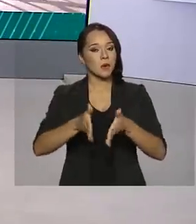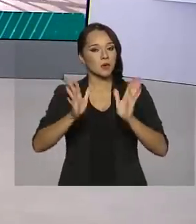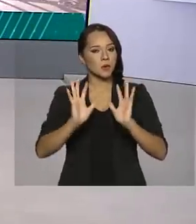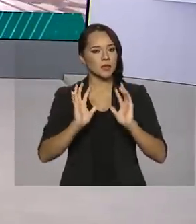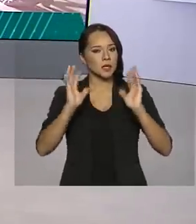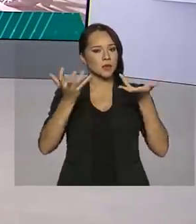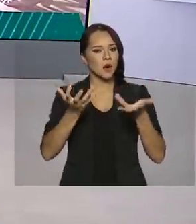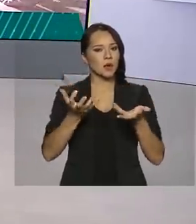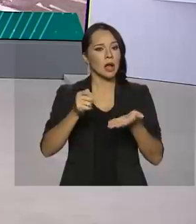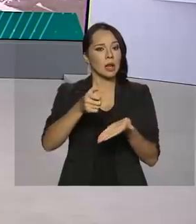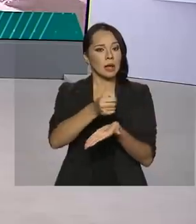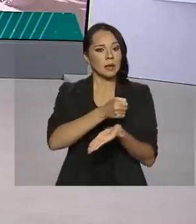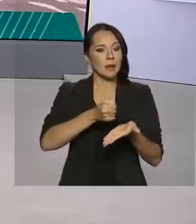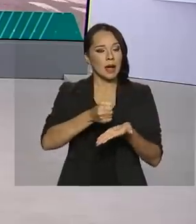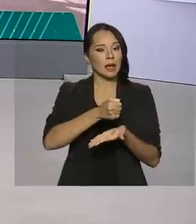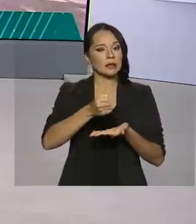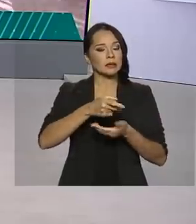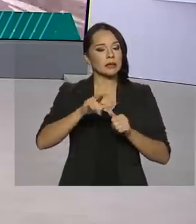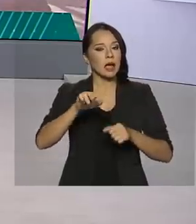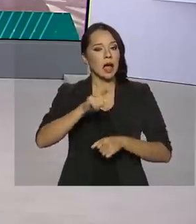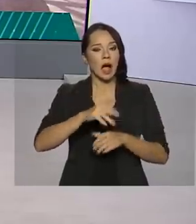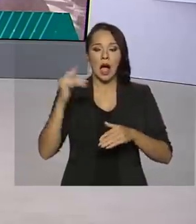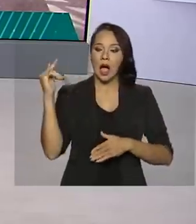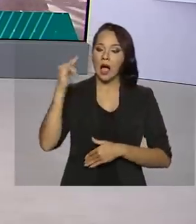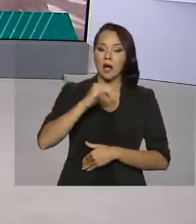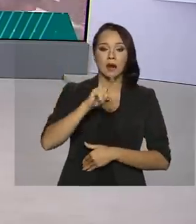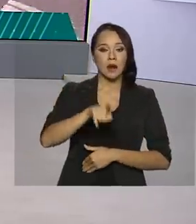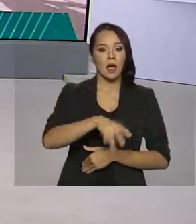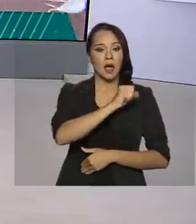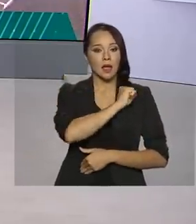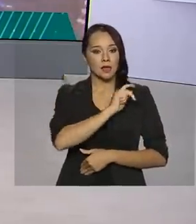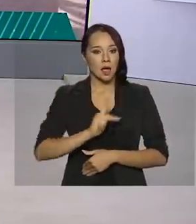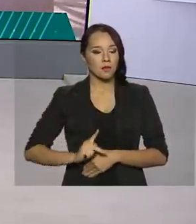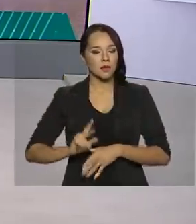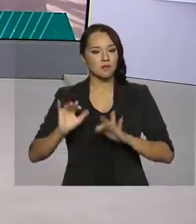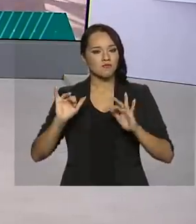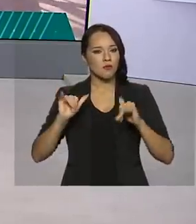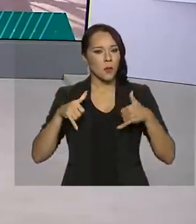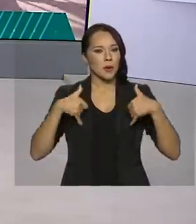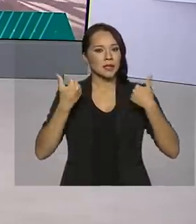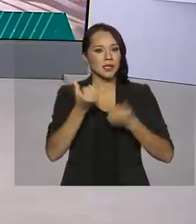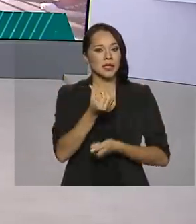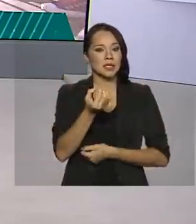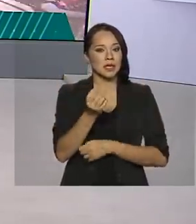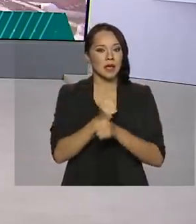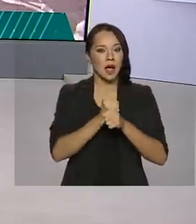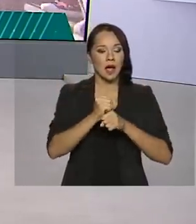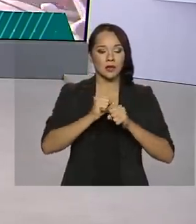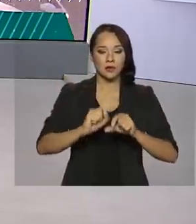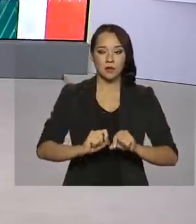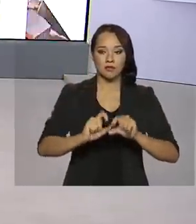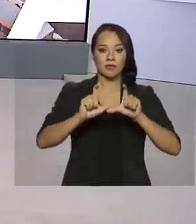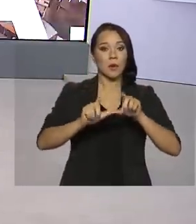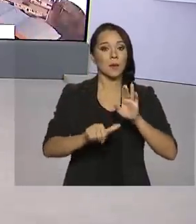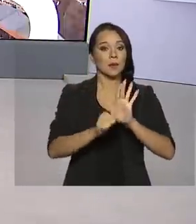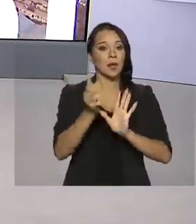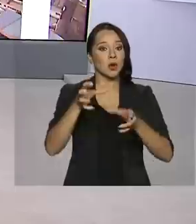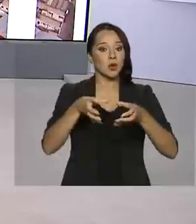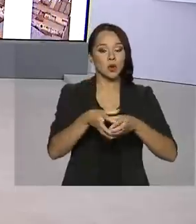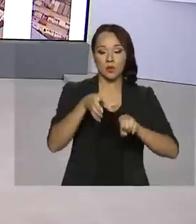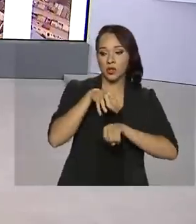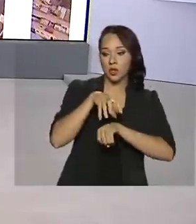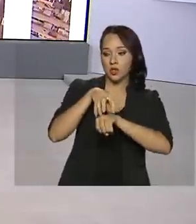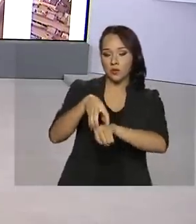de uma cerimônia na base aérea de Anápolis, em Goiás, em comemoração aos 60 anos de ativação do primeiro grupo de